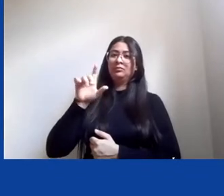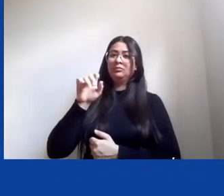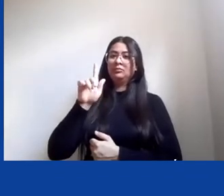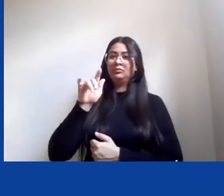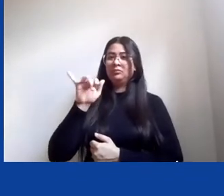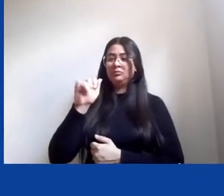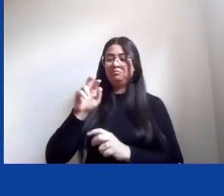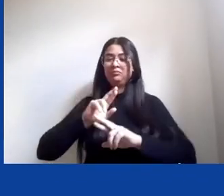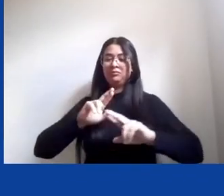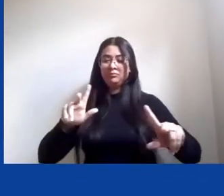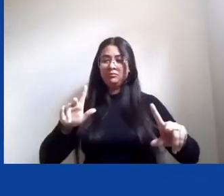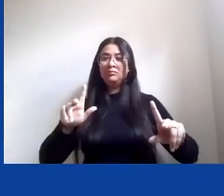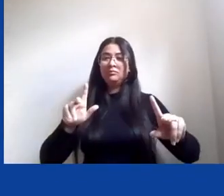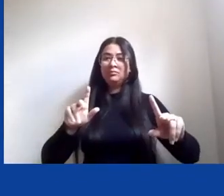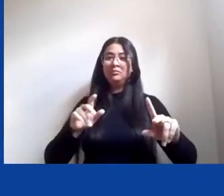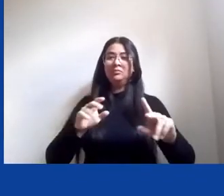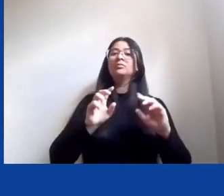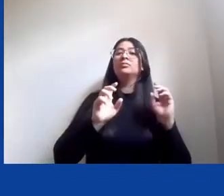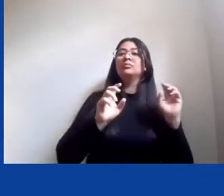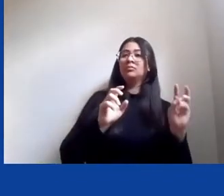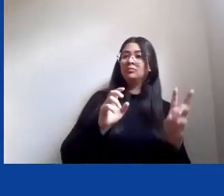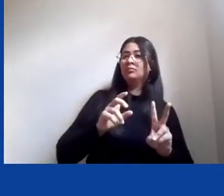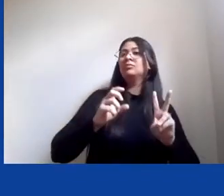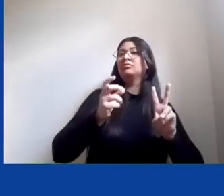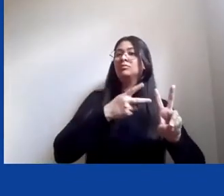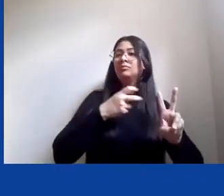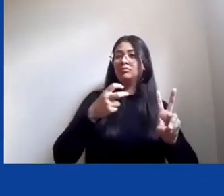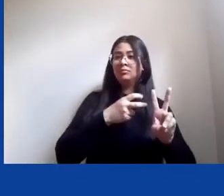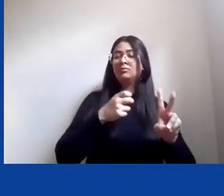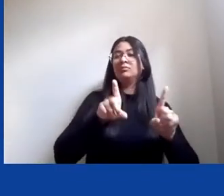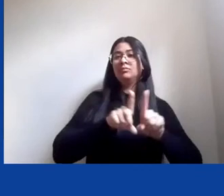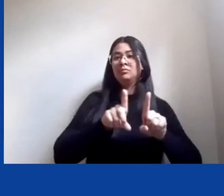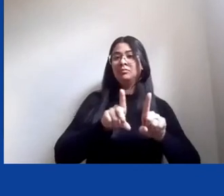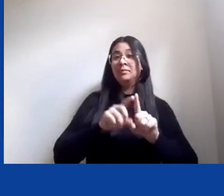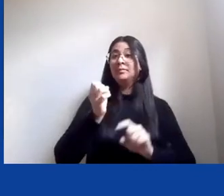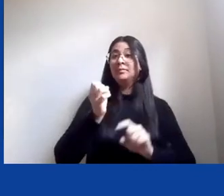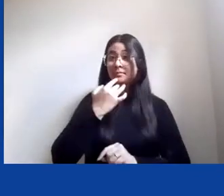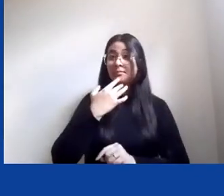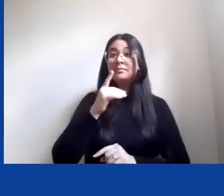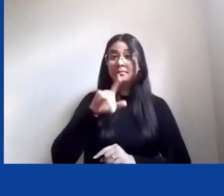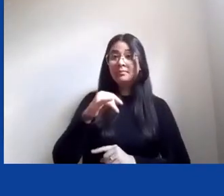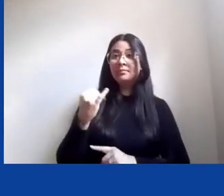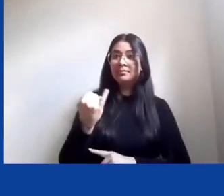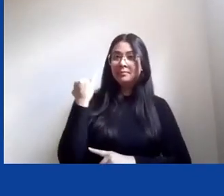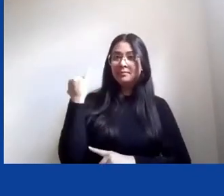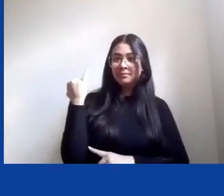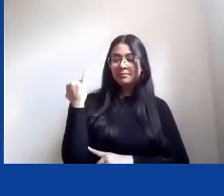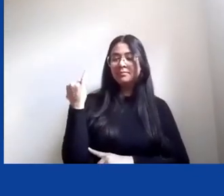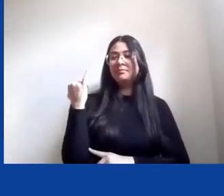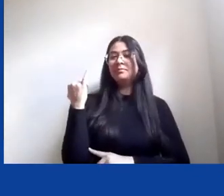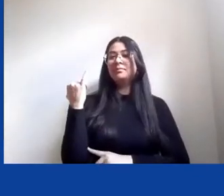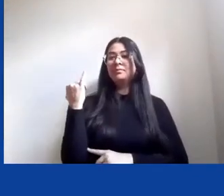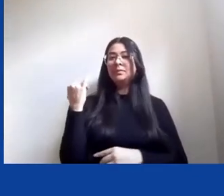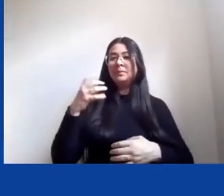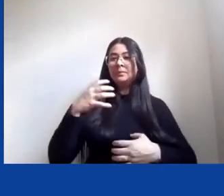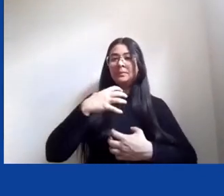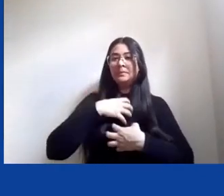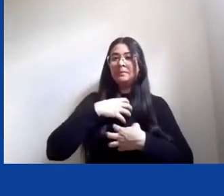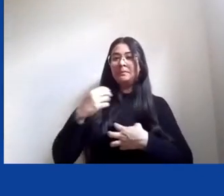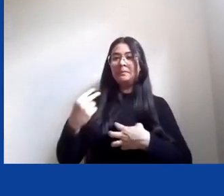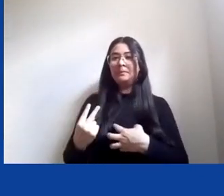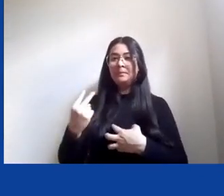isso é bom. E isso é importante. Isso é um valor que a gente tem que se apegar e